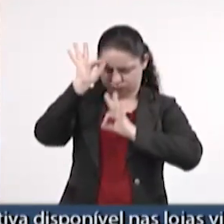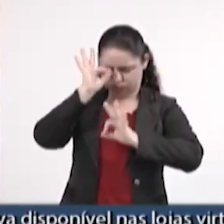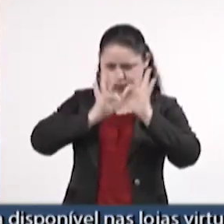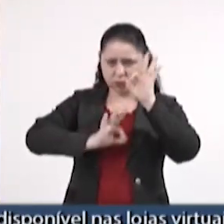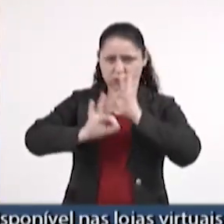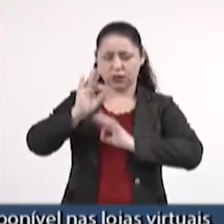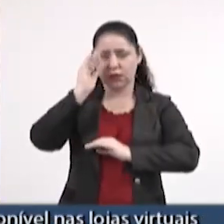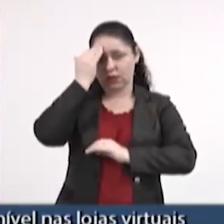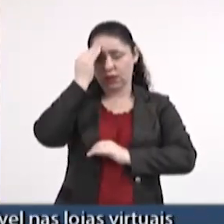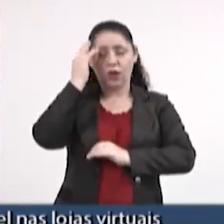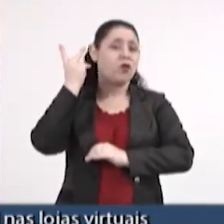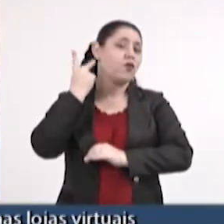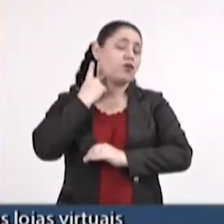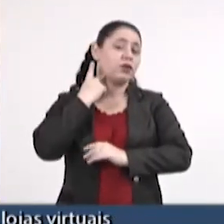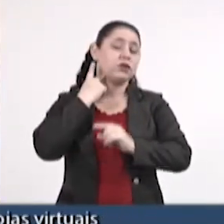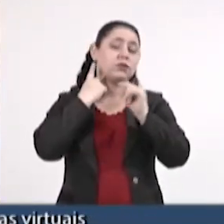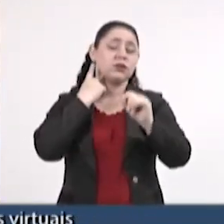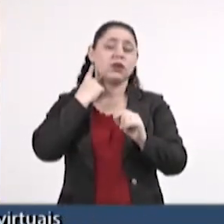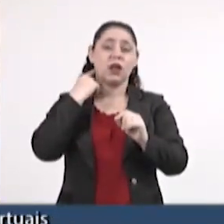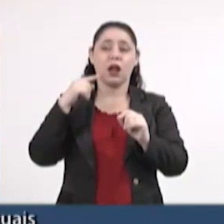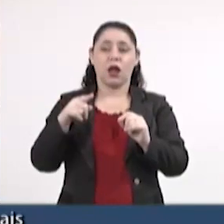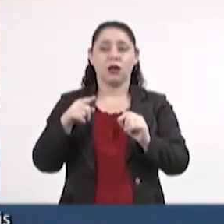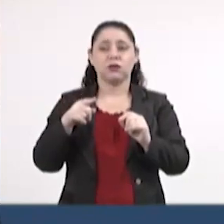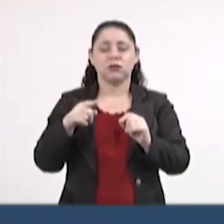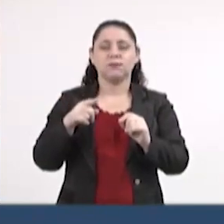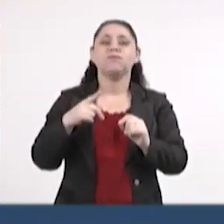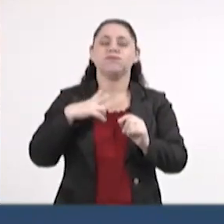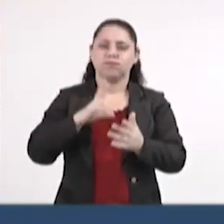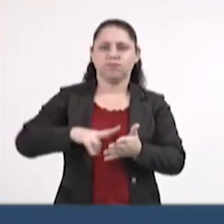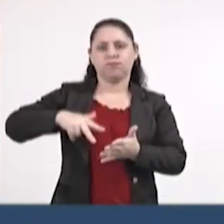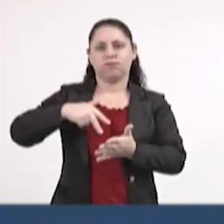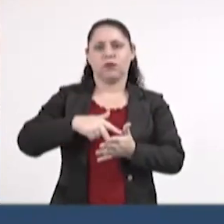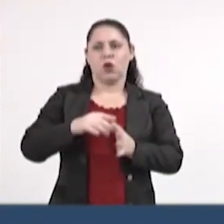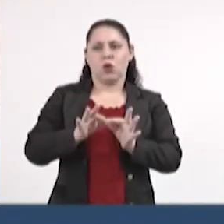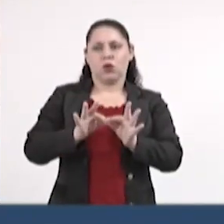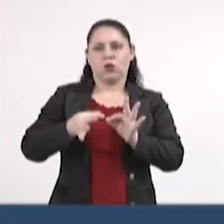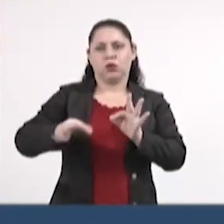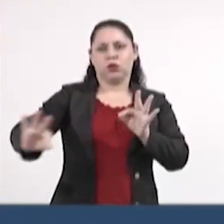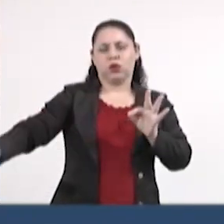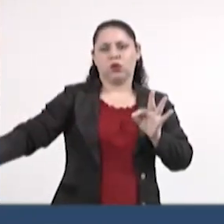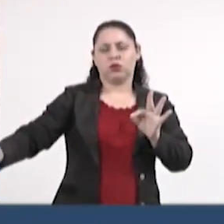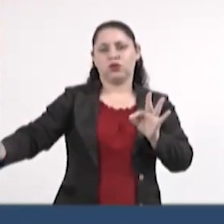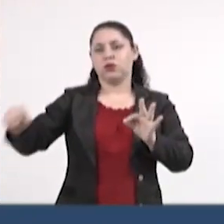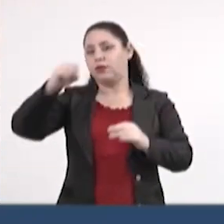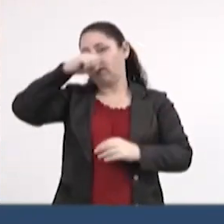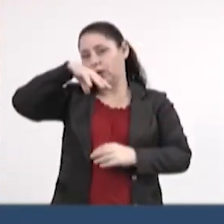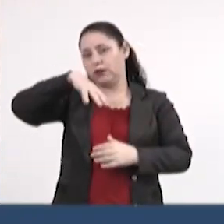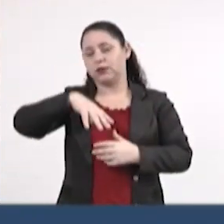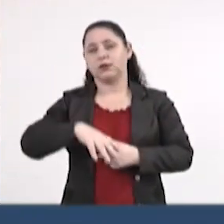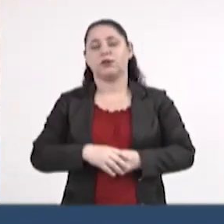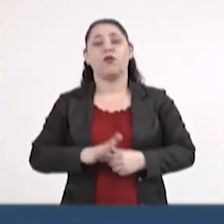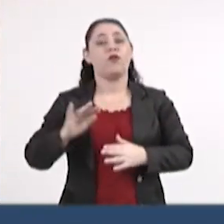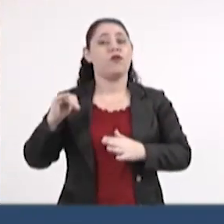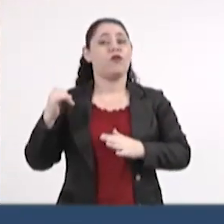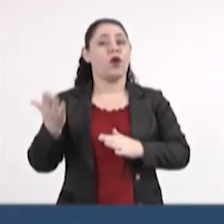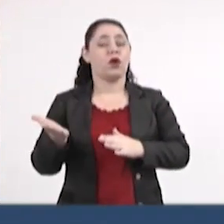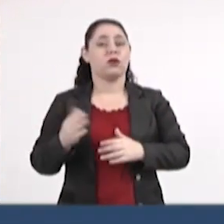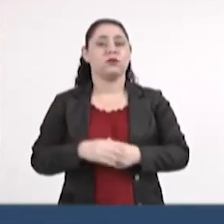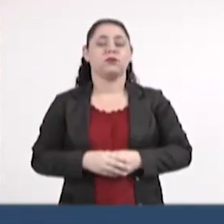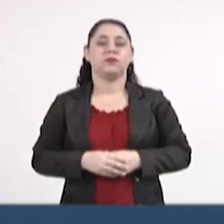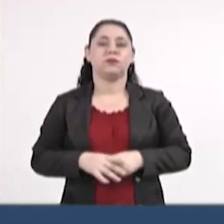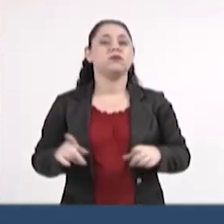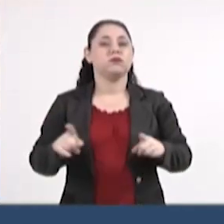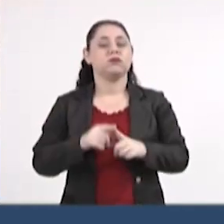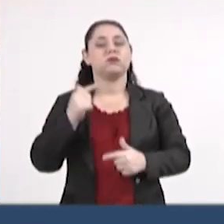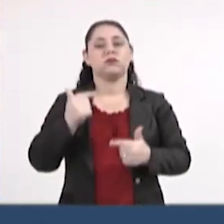entender que ela foi uma vítima e ali se manter definitivamente longe do ciclo da violência, fora. Além, é